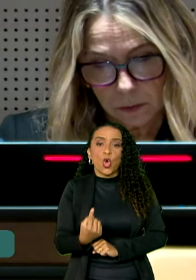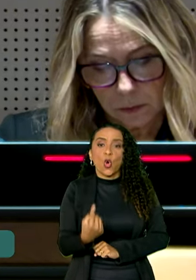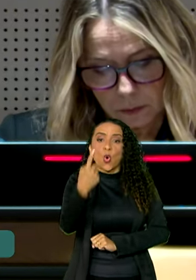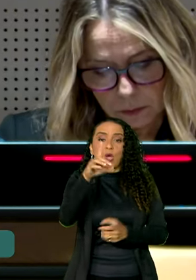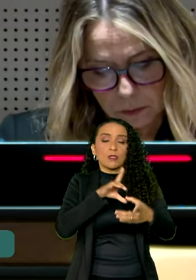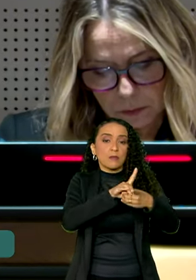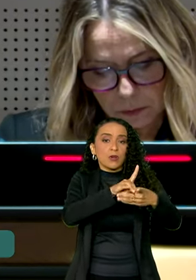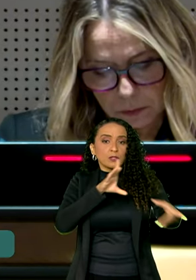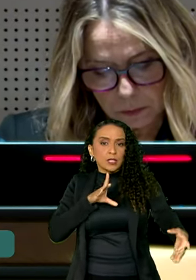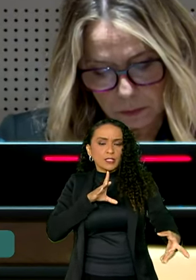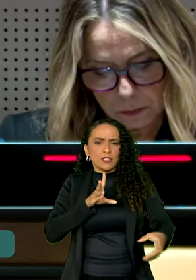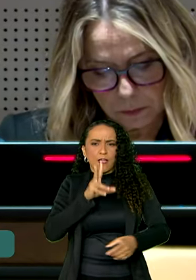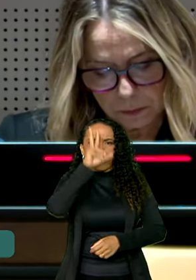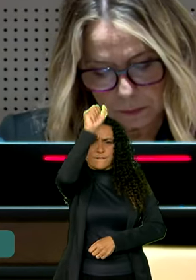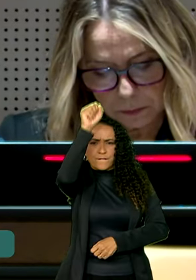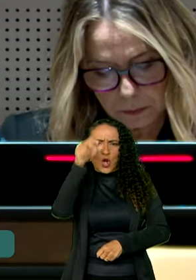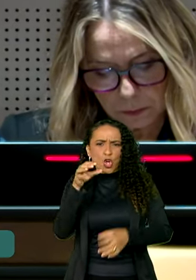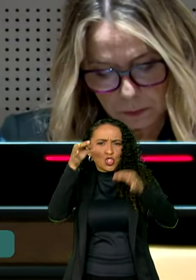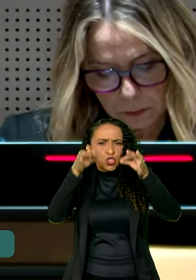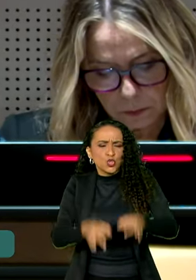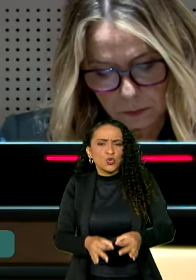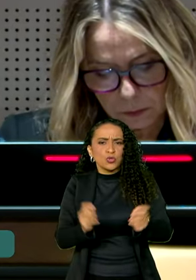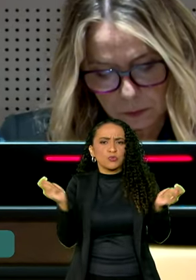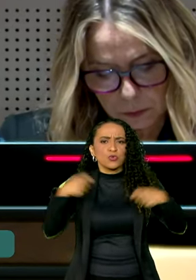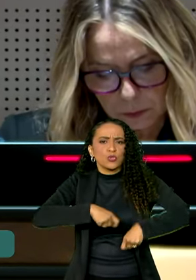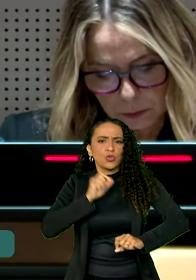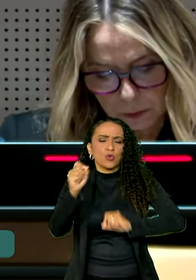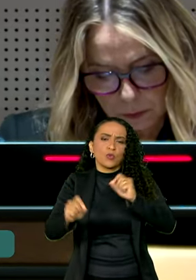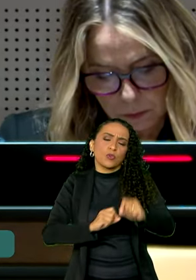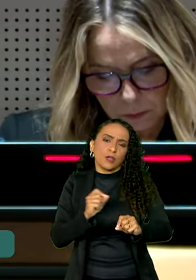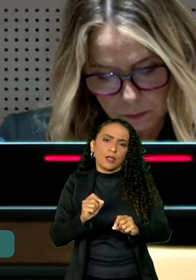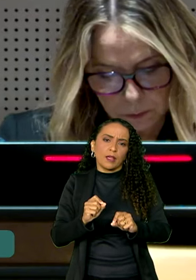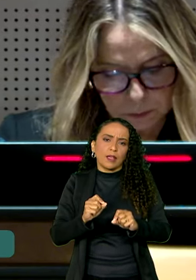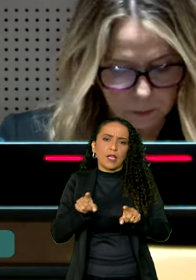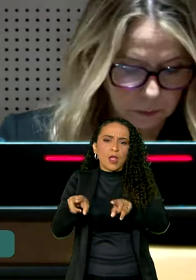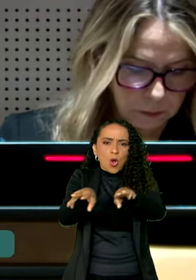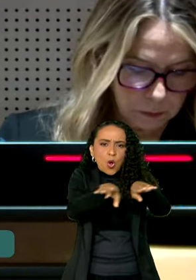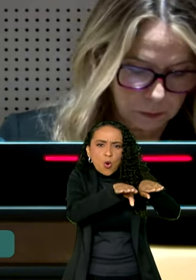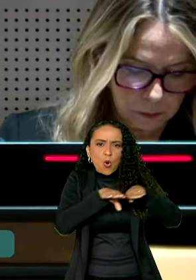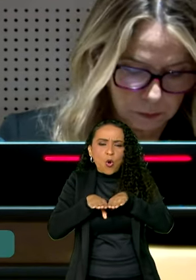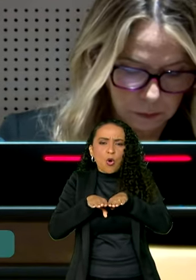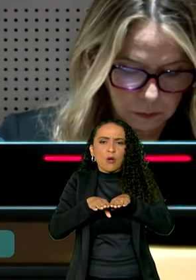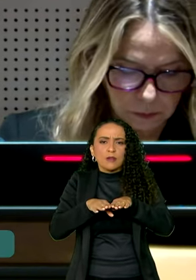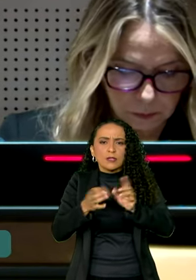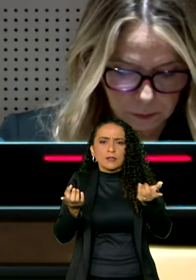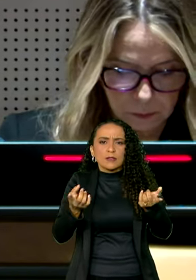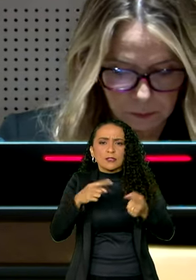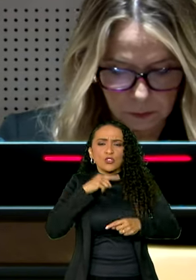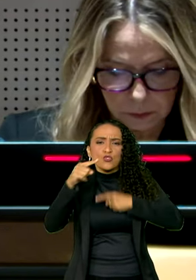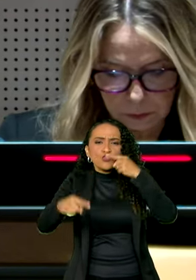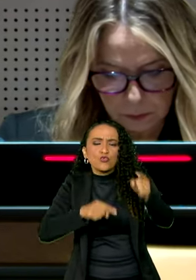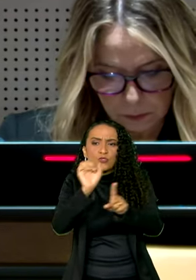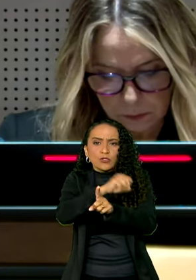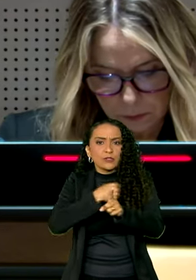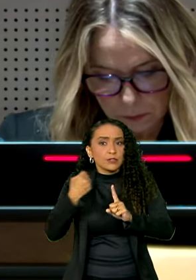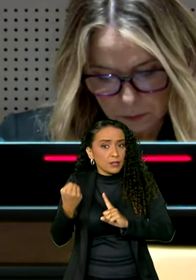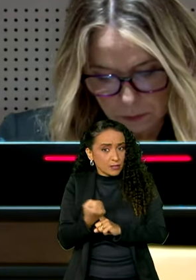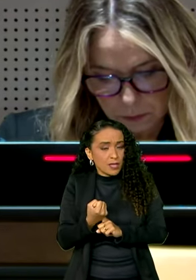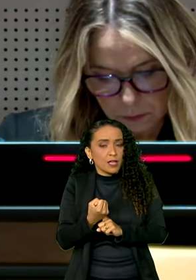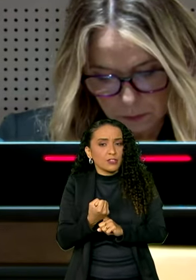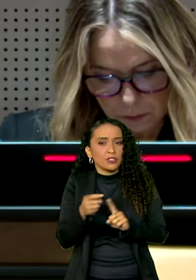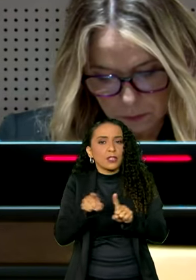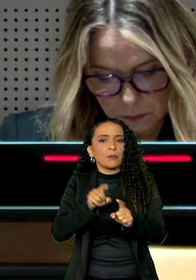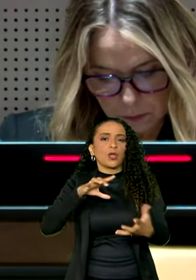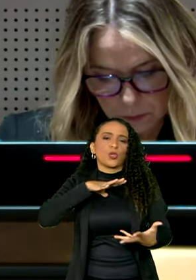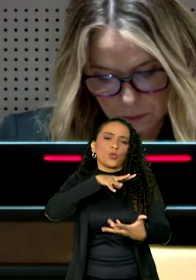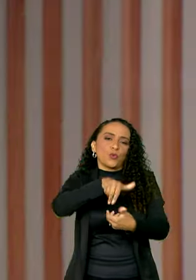democracia revigorada nos permitirá equacionar os dilemas de nossas sociedades e